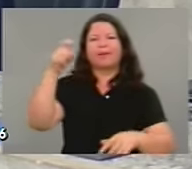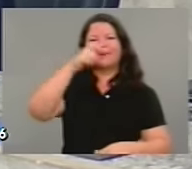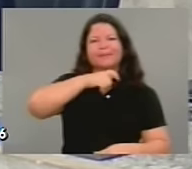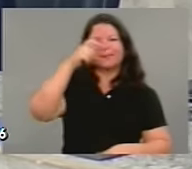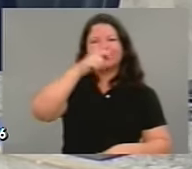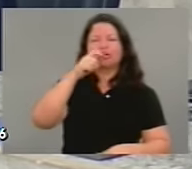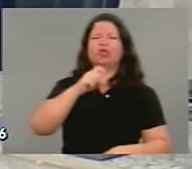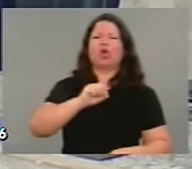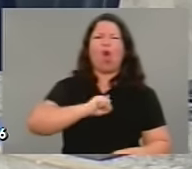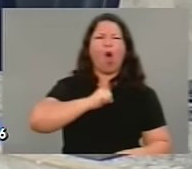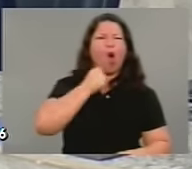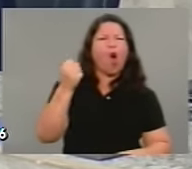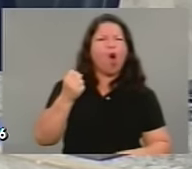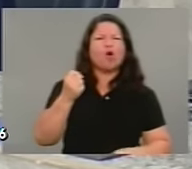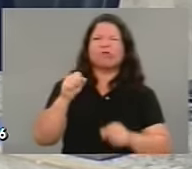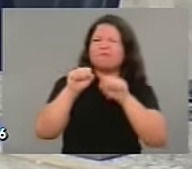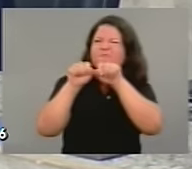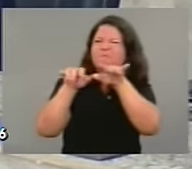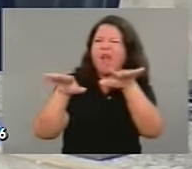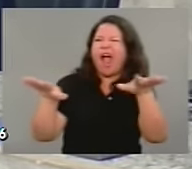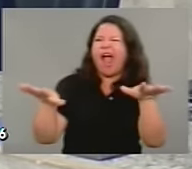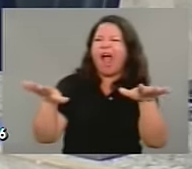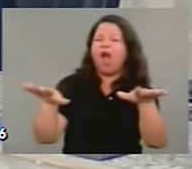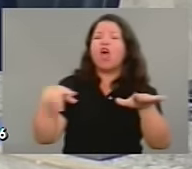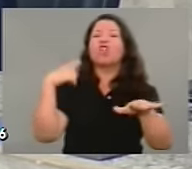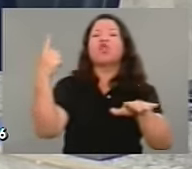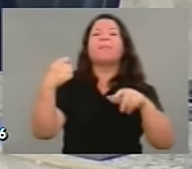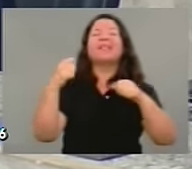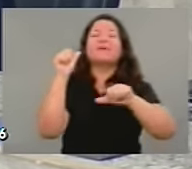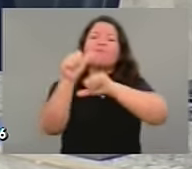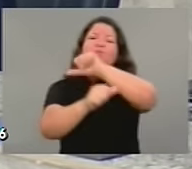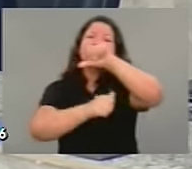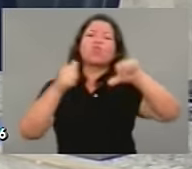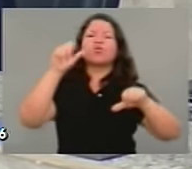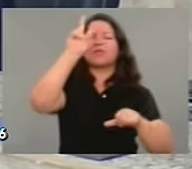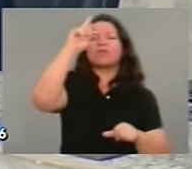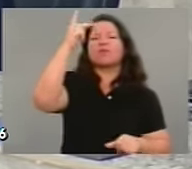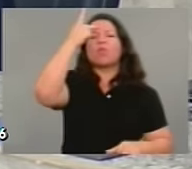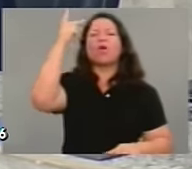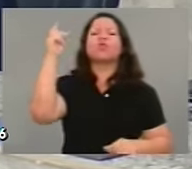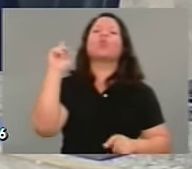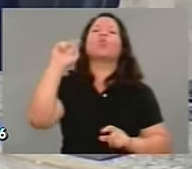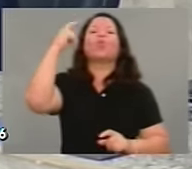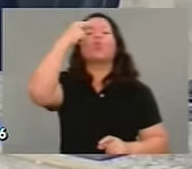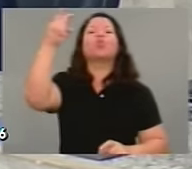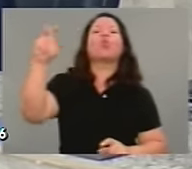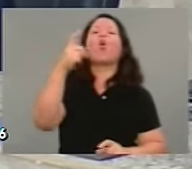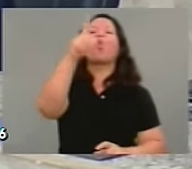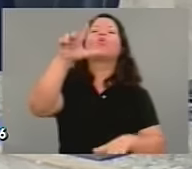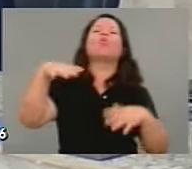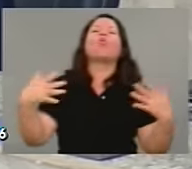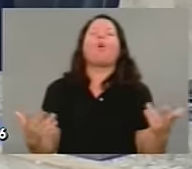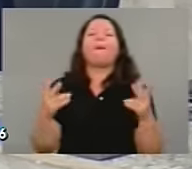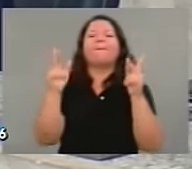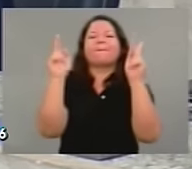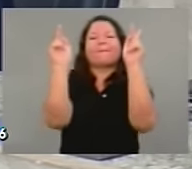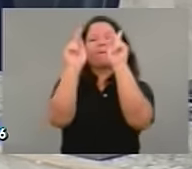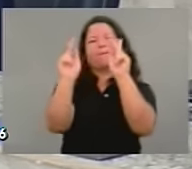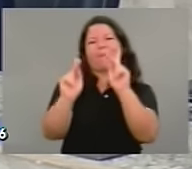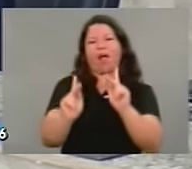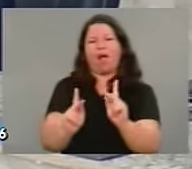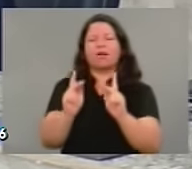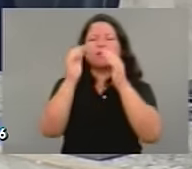de ódio. E a gente tem que disseminar e é uma outra cultura, é uma cultura de paz, uma cultura de respeito, uma cultura